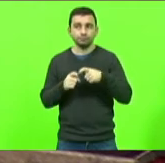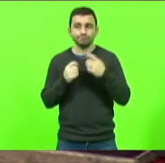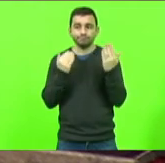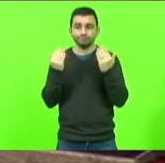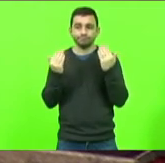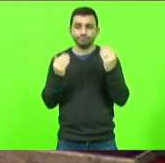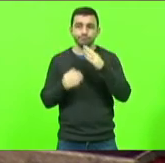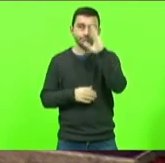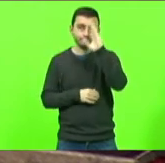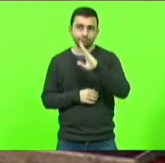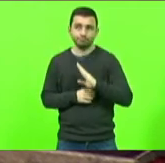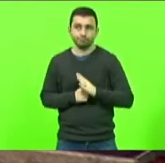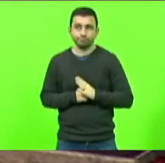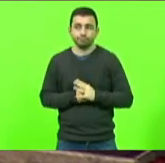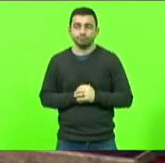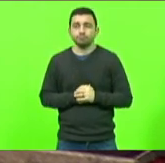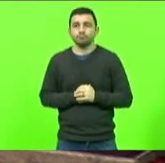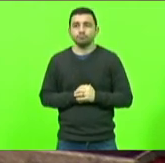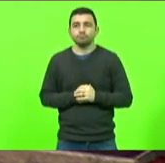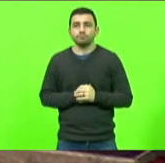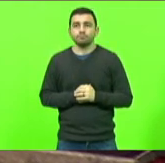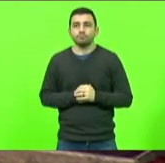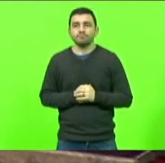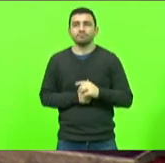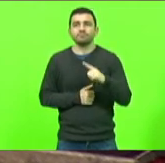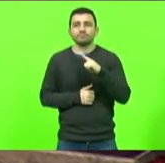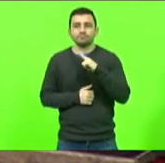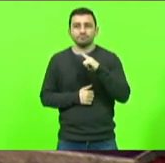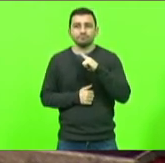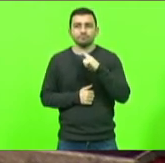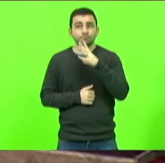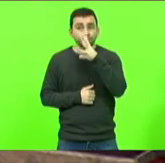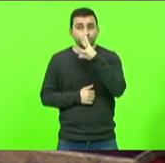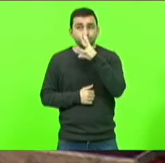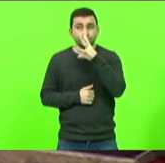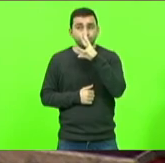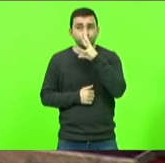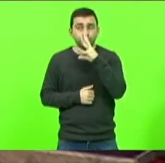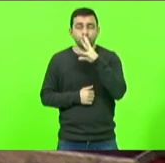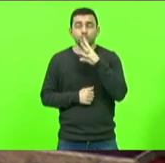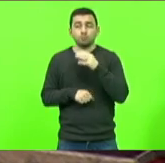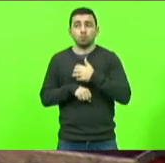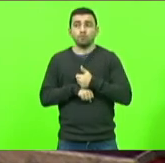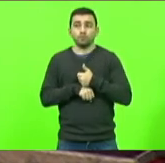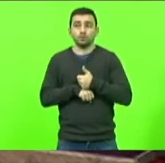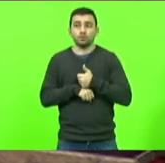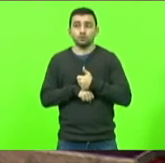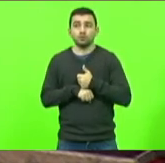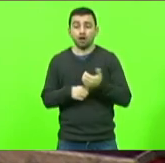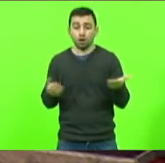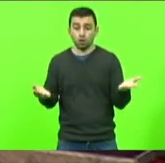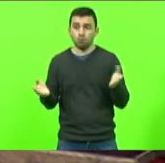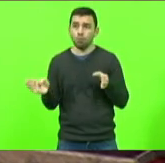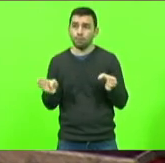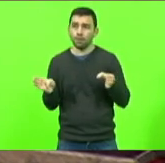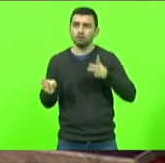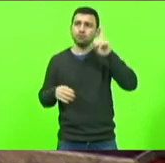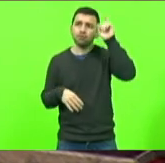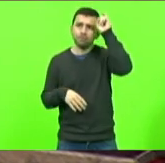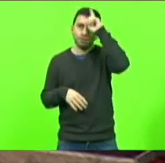dizendo que tem uma admiração profunda por essa profissão especialmente nesse momento difícil que